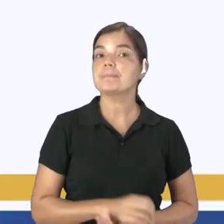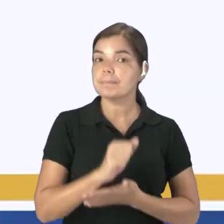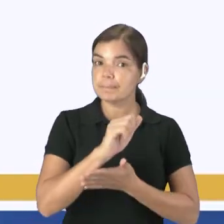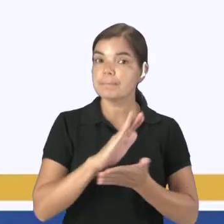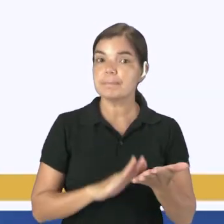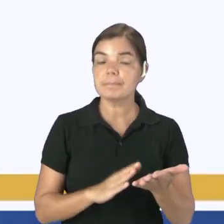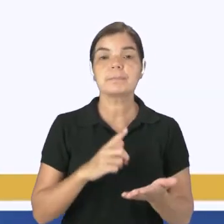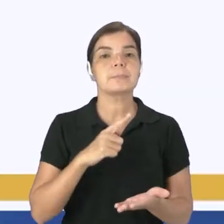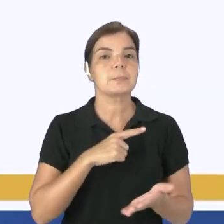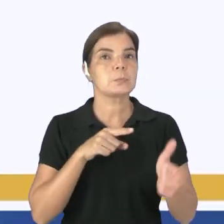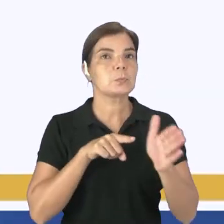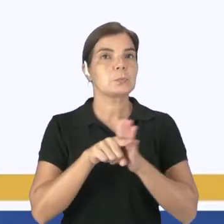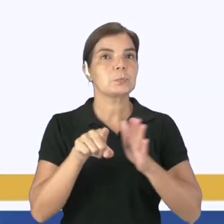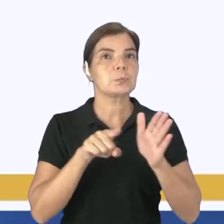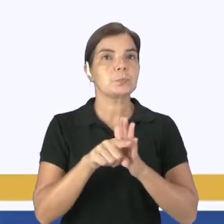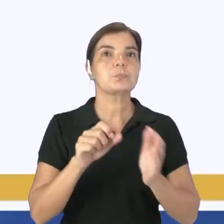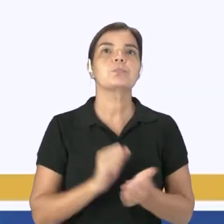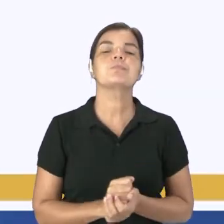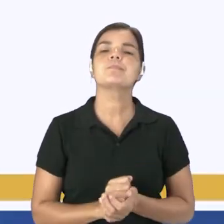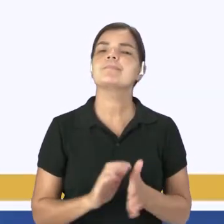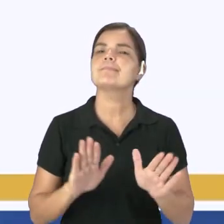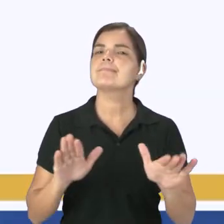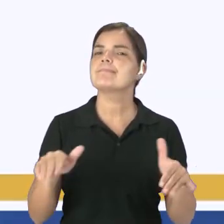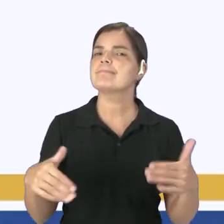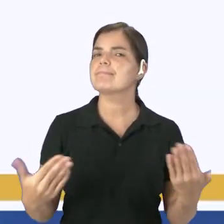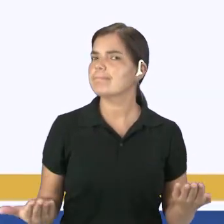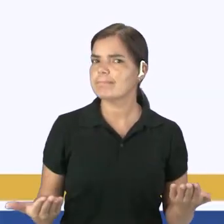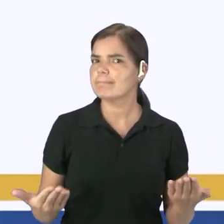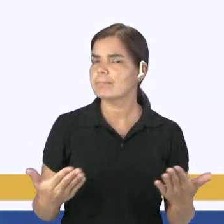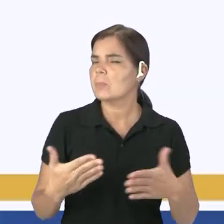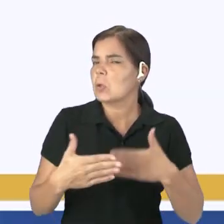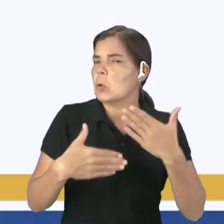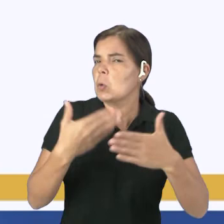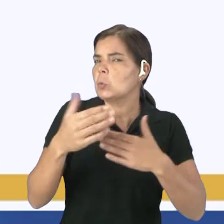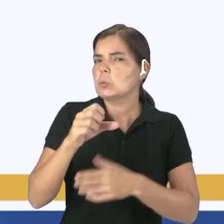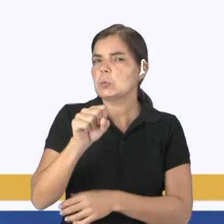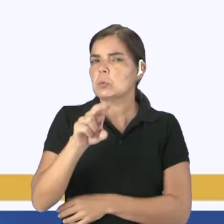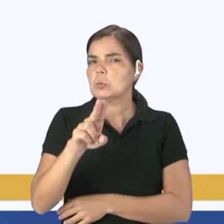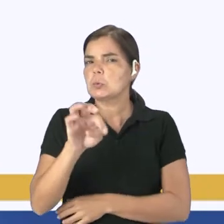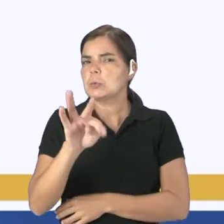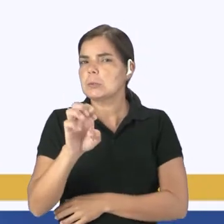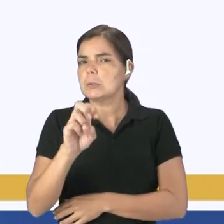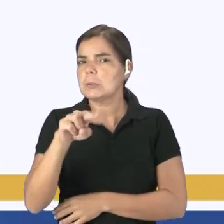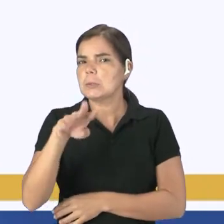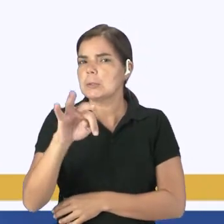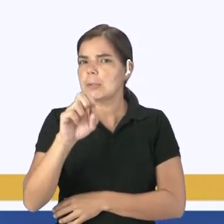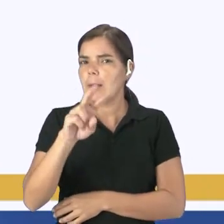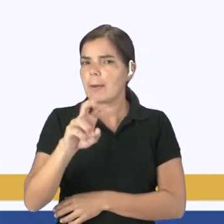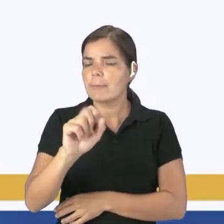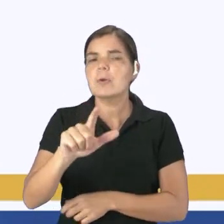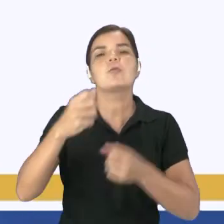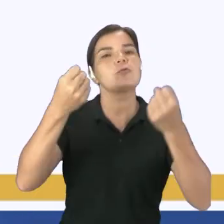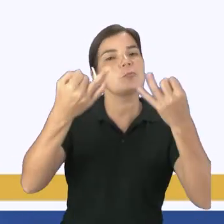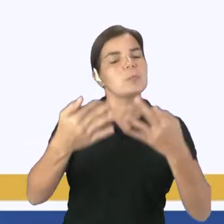tem aí na primeira questão o seguinte. O seria, então, o desenvolvimento sustentável? Acabei de comentar com vocês. O que seria esse desenvolvimento?